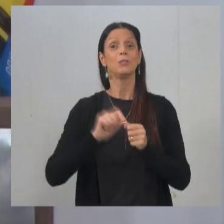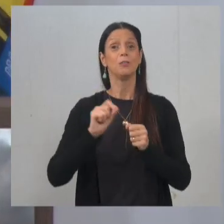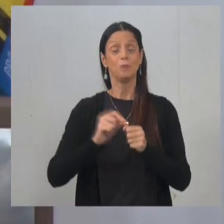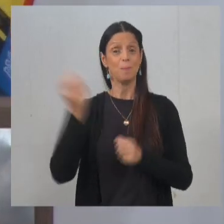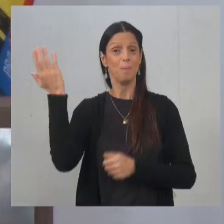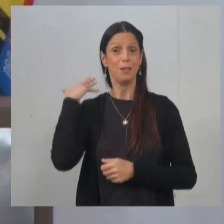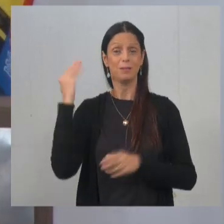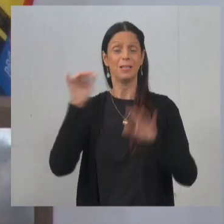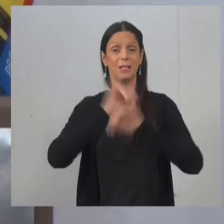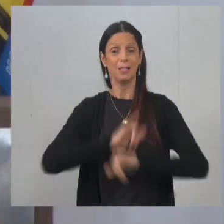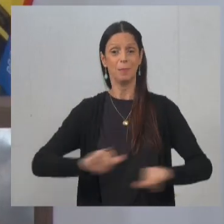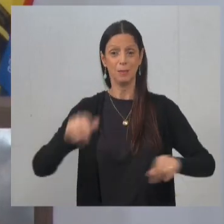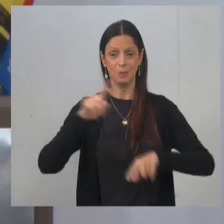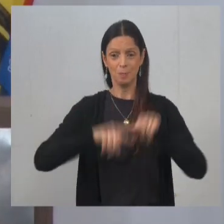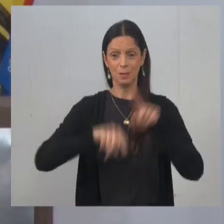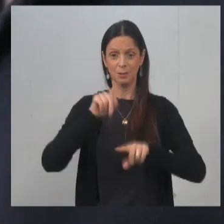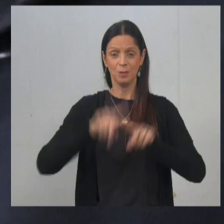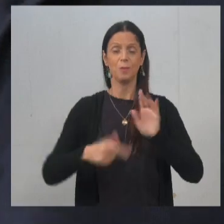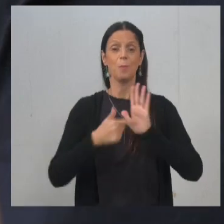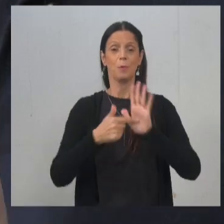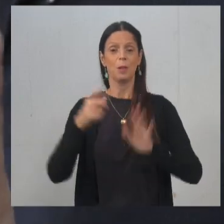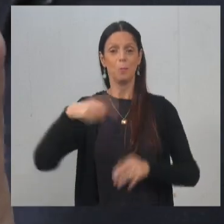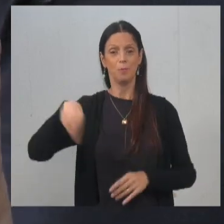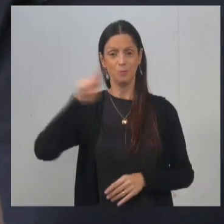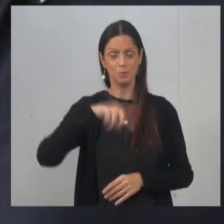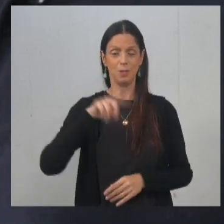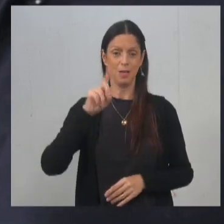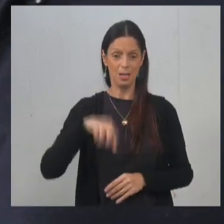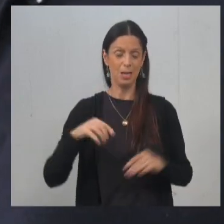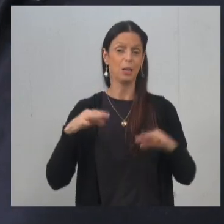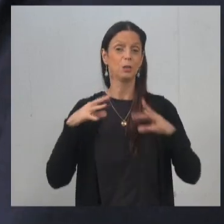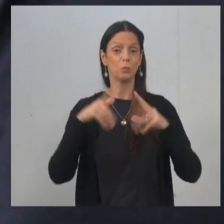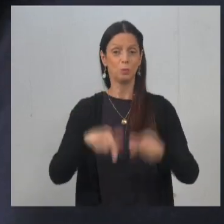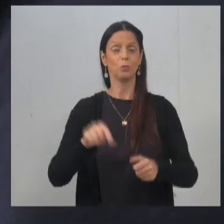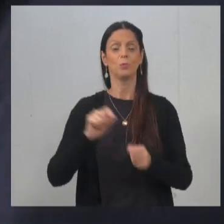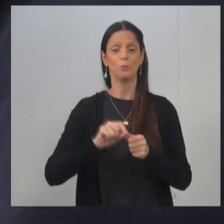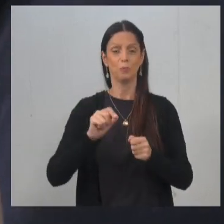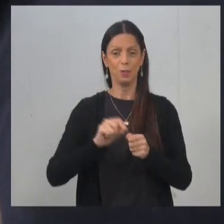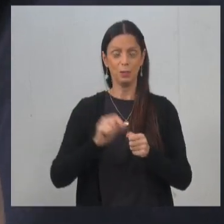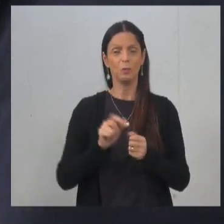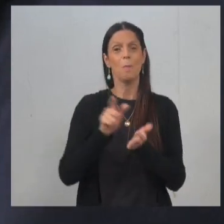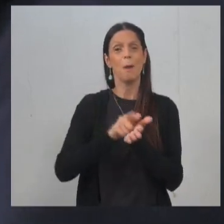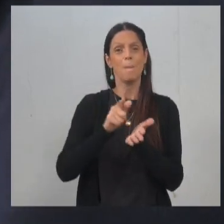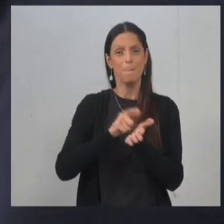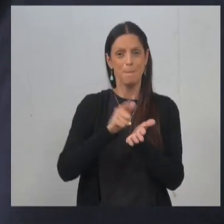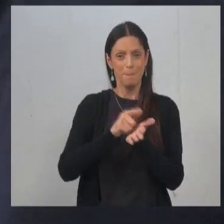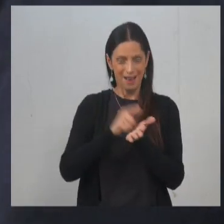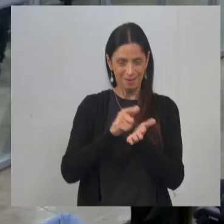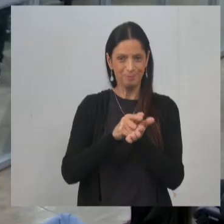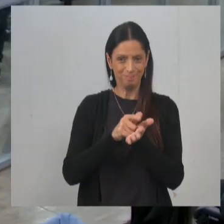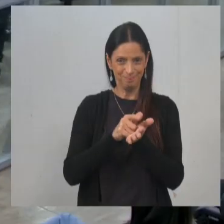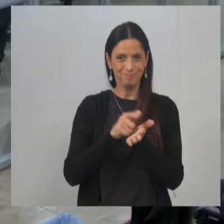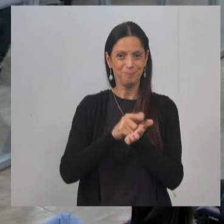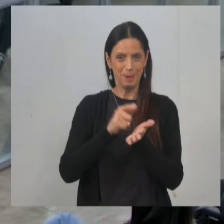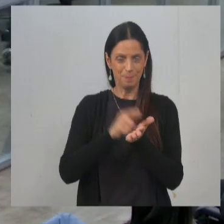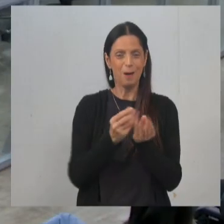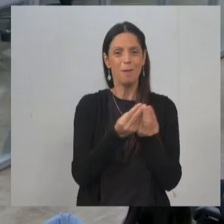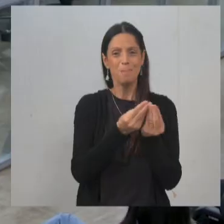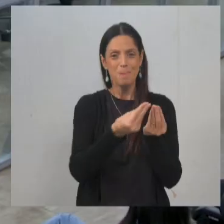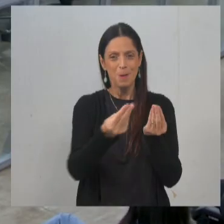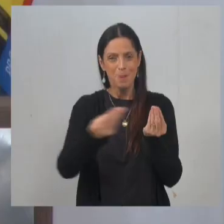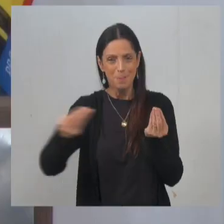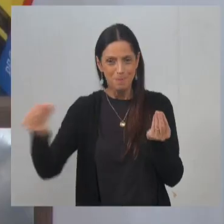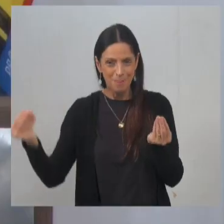anteriores. Esses materiais que eu estou mostrando para vocês são todos feitos com os santinhos nossos, que sobraram de eleições passadas.